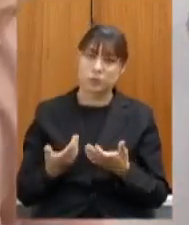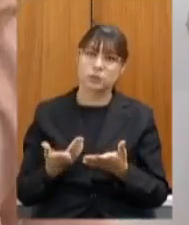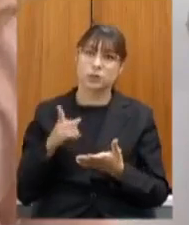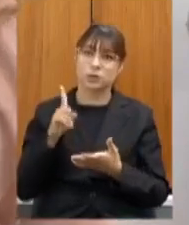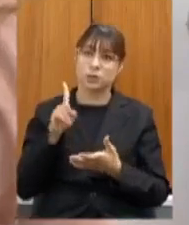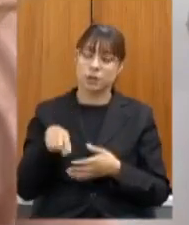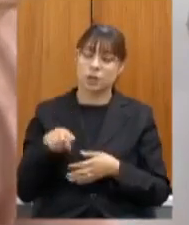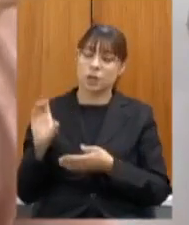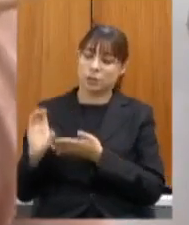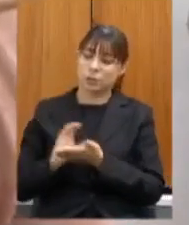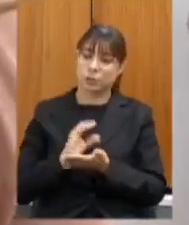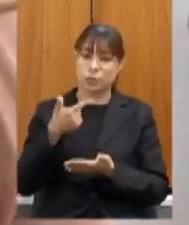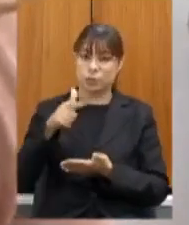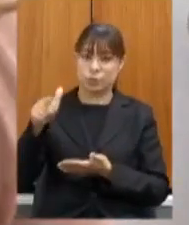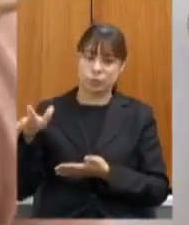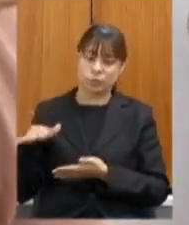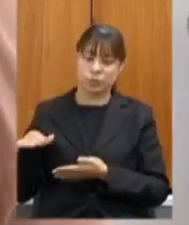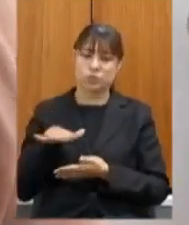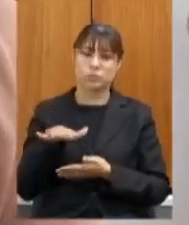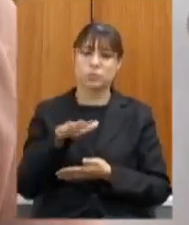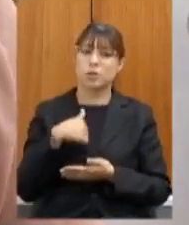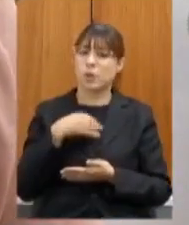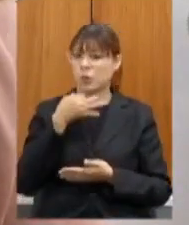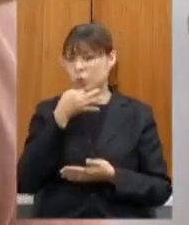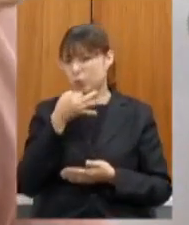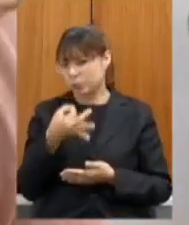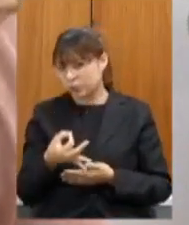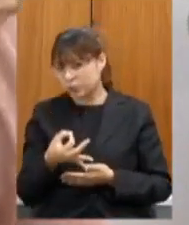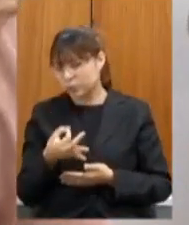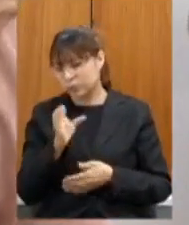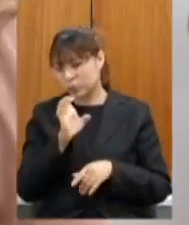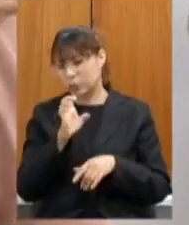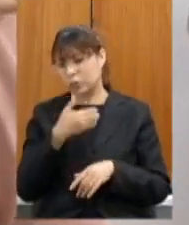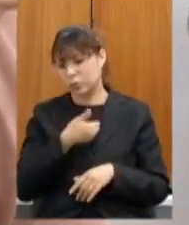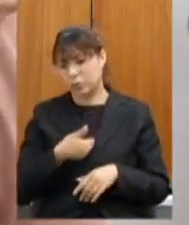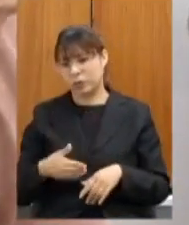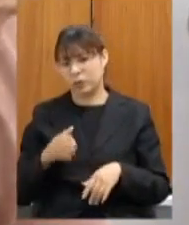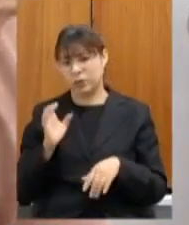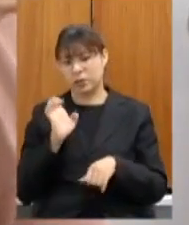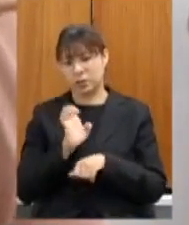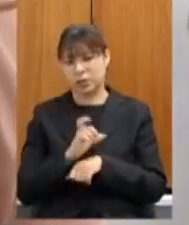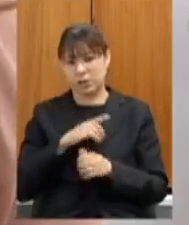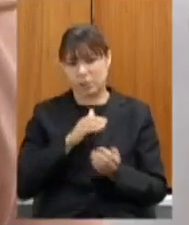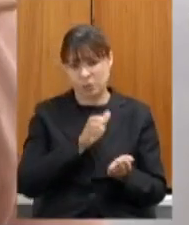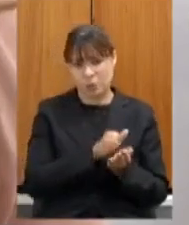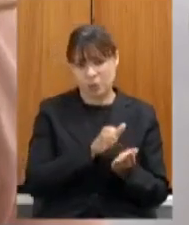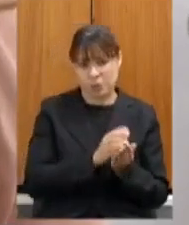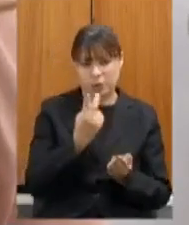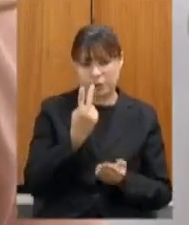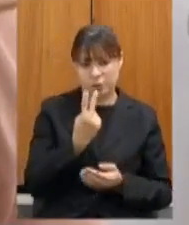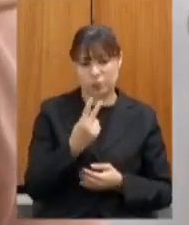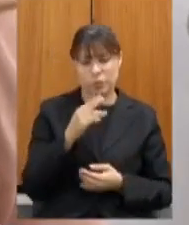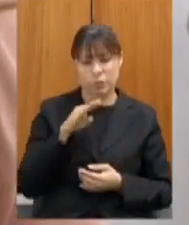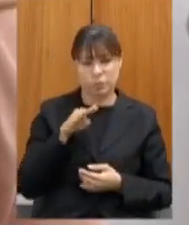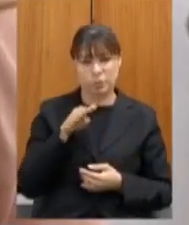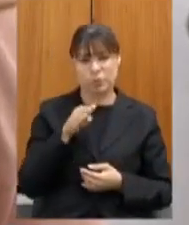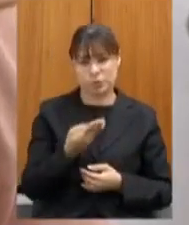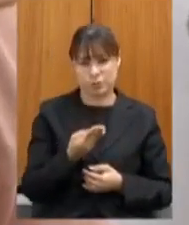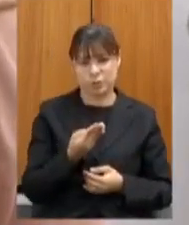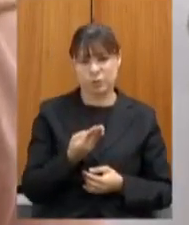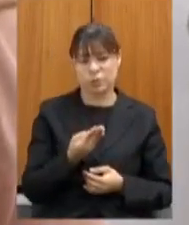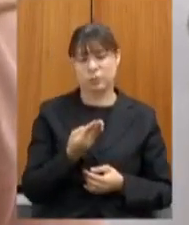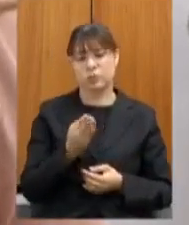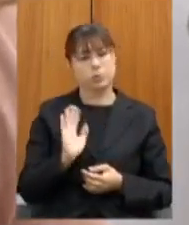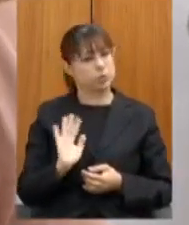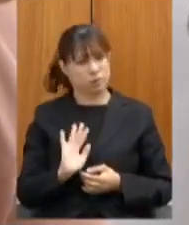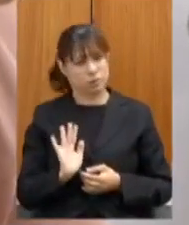áreas porque estou sugerindo que o governo do estado tenha uma poupança desses dois bilhões quase dois bilhões e